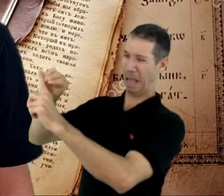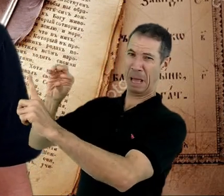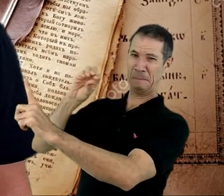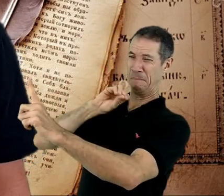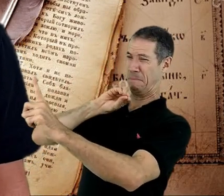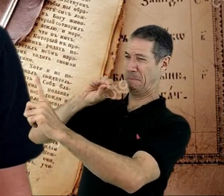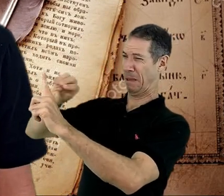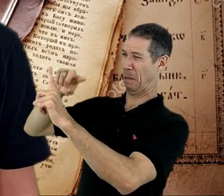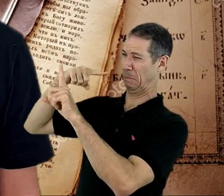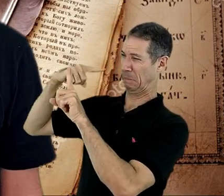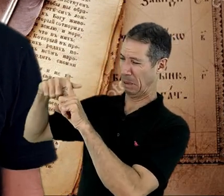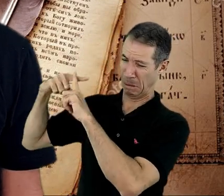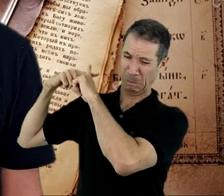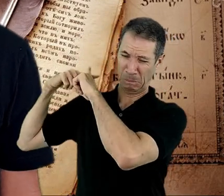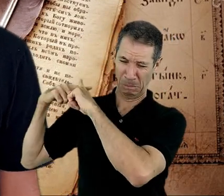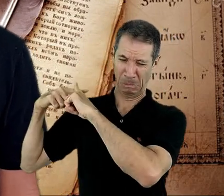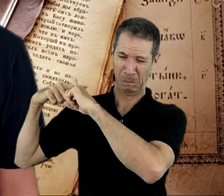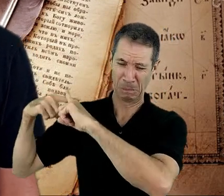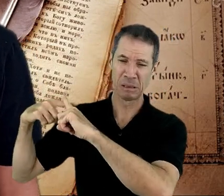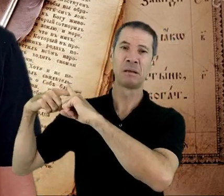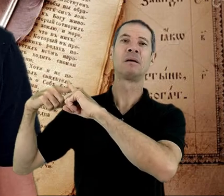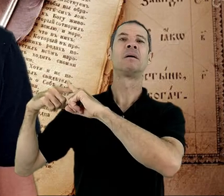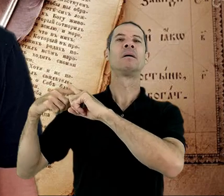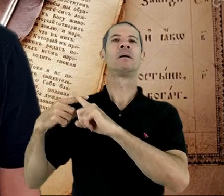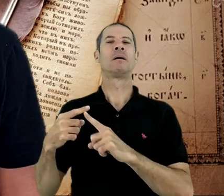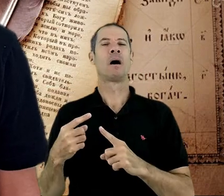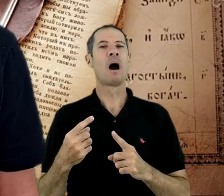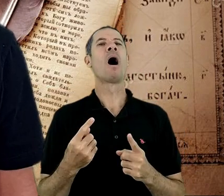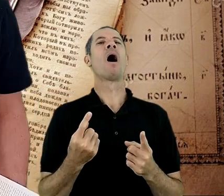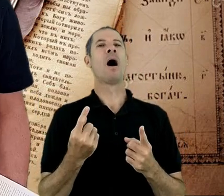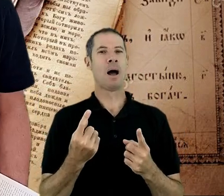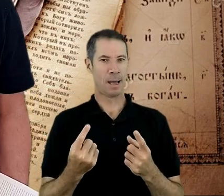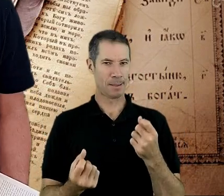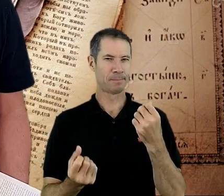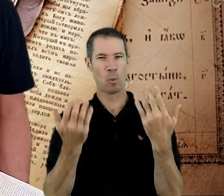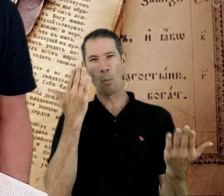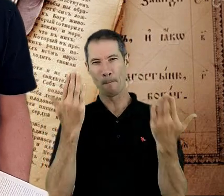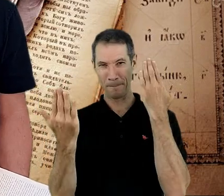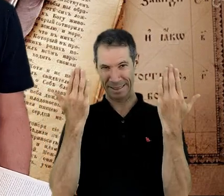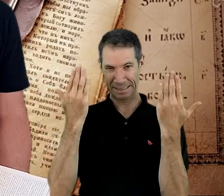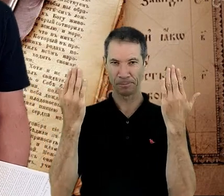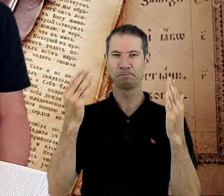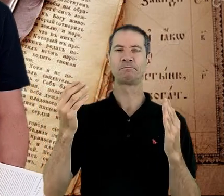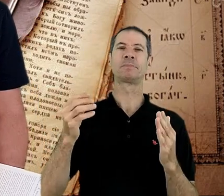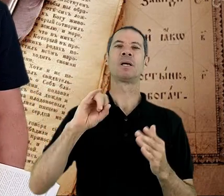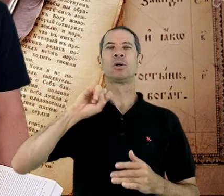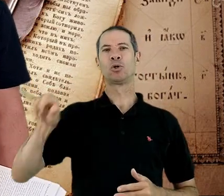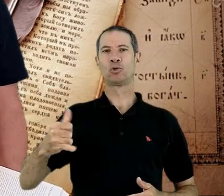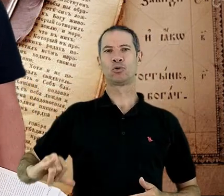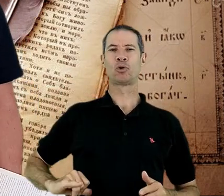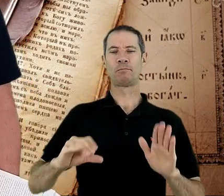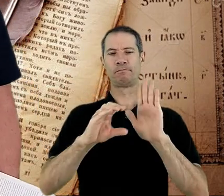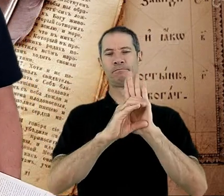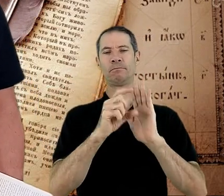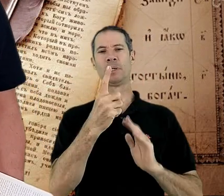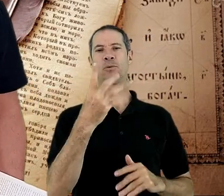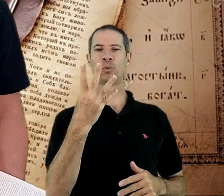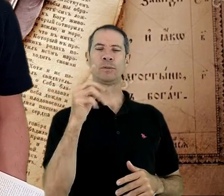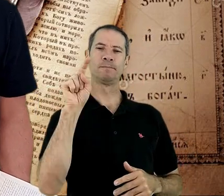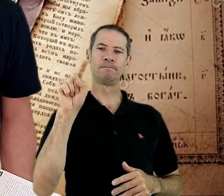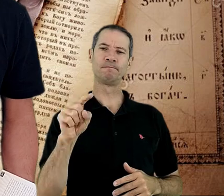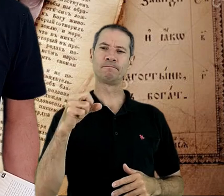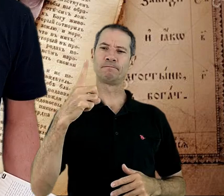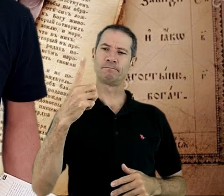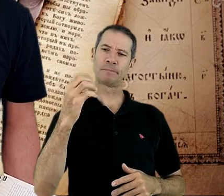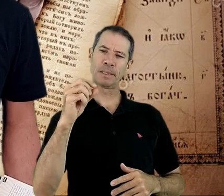foi e extraiu aí algo puro da impureza. Jó capítulo 14, versos 10 e 14.